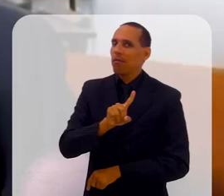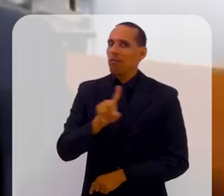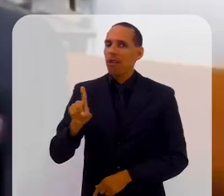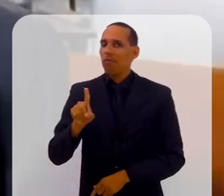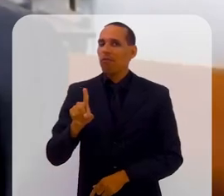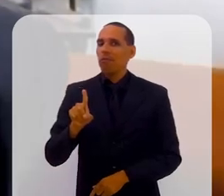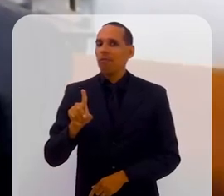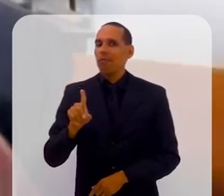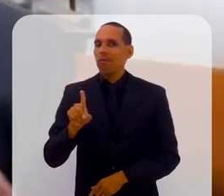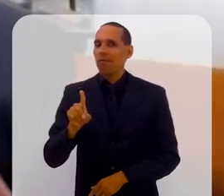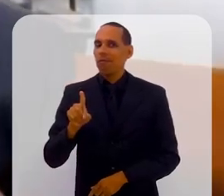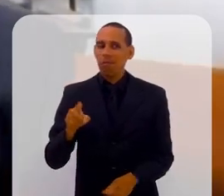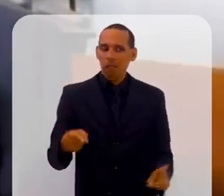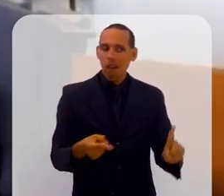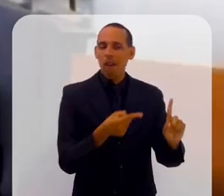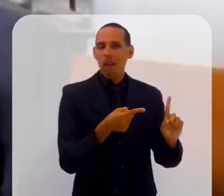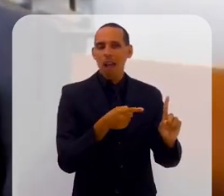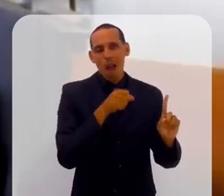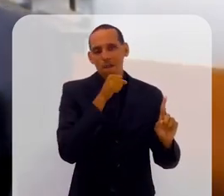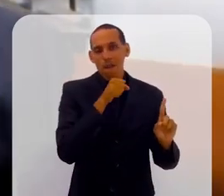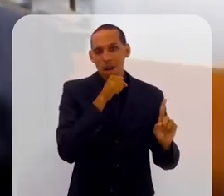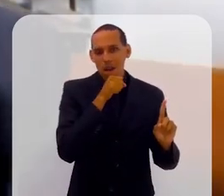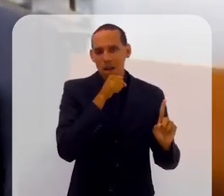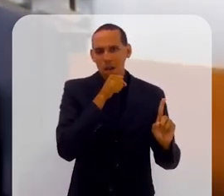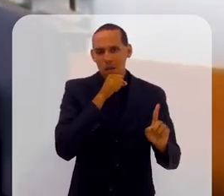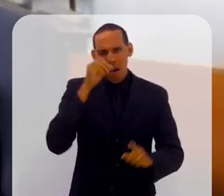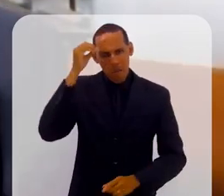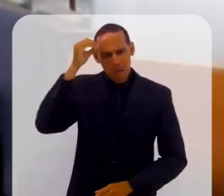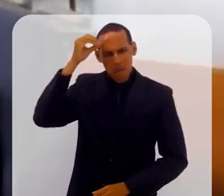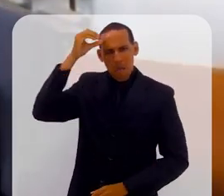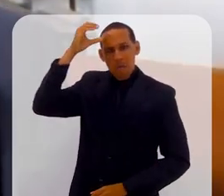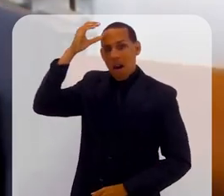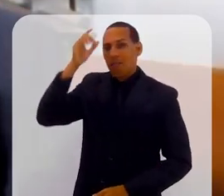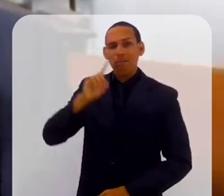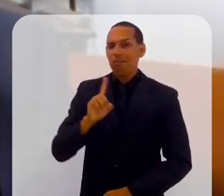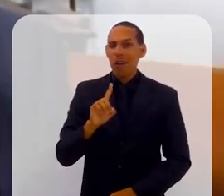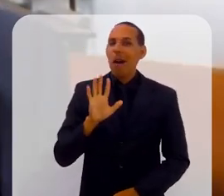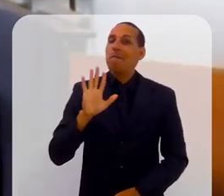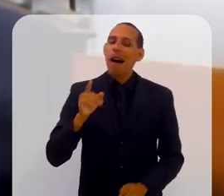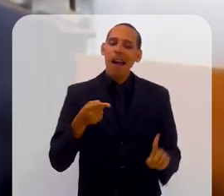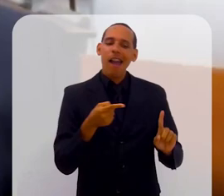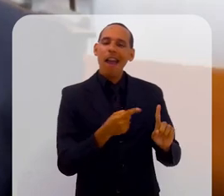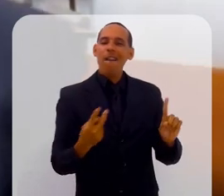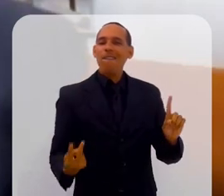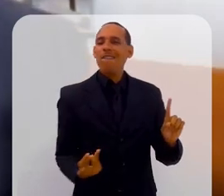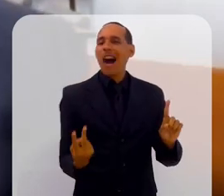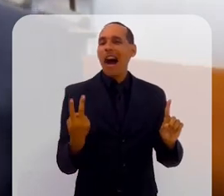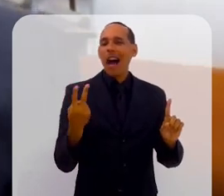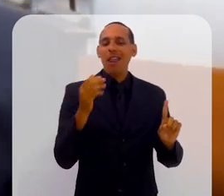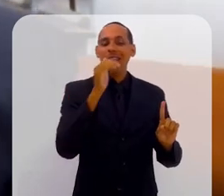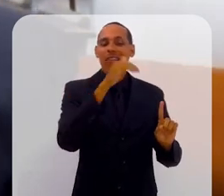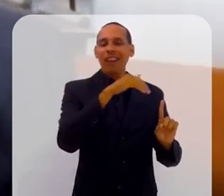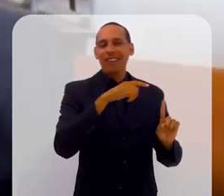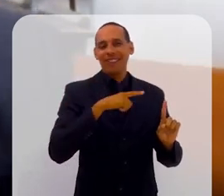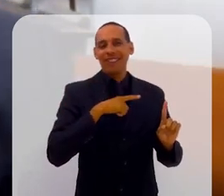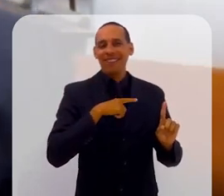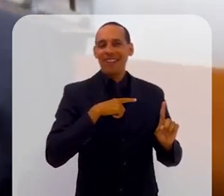hoje, ele não era um sujeito letrado, mas era uma pessoa que trabalhava muito as virtudes ali, de